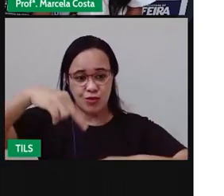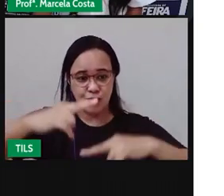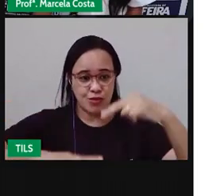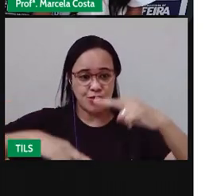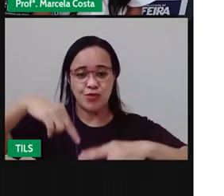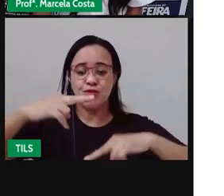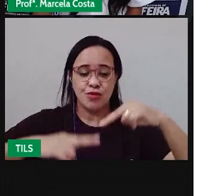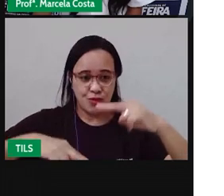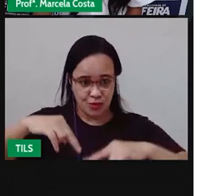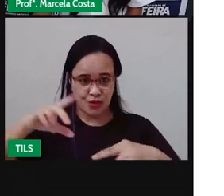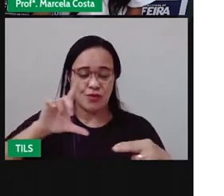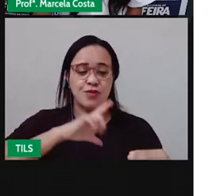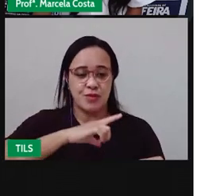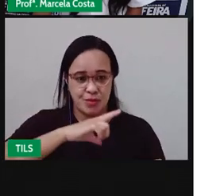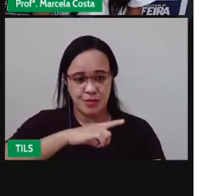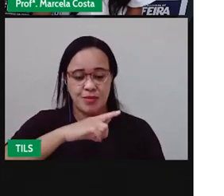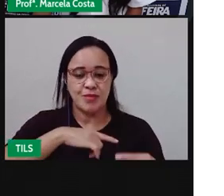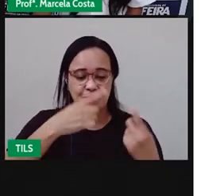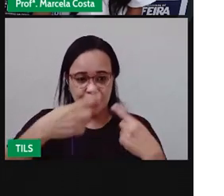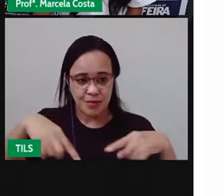nesse ritmo musical.